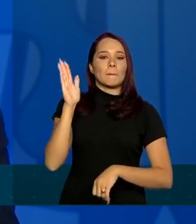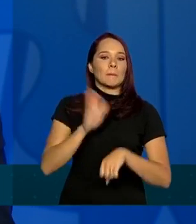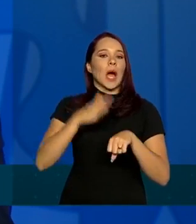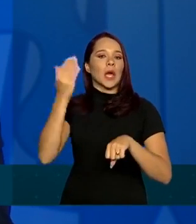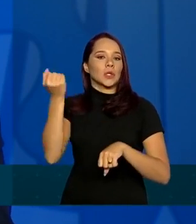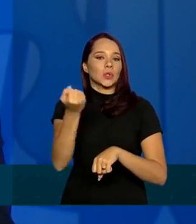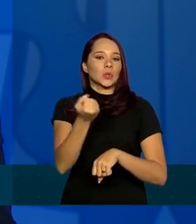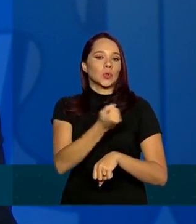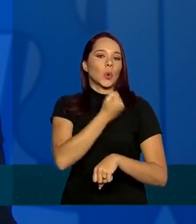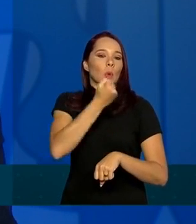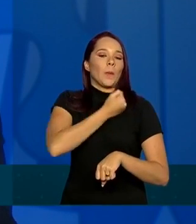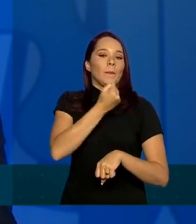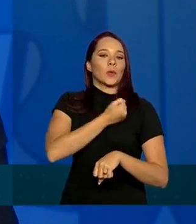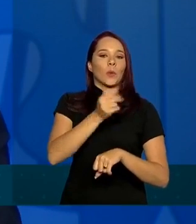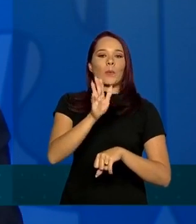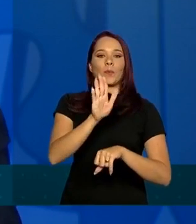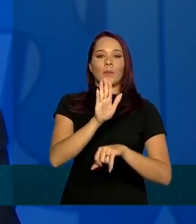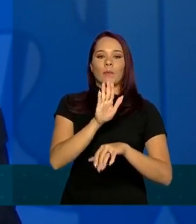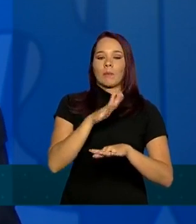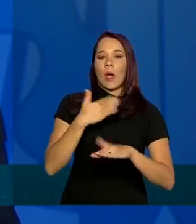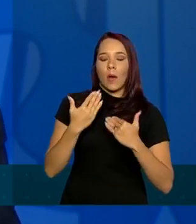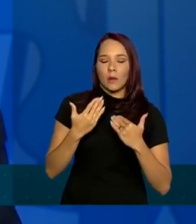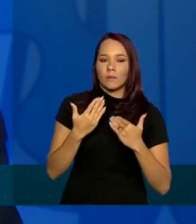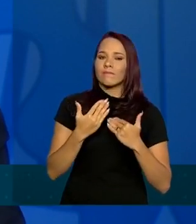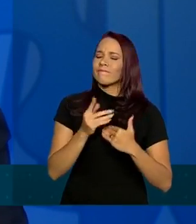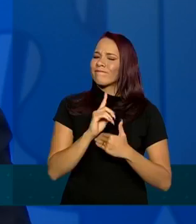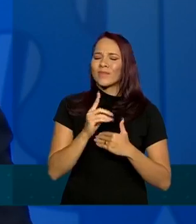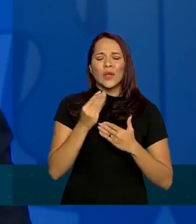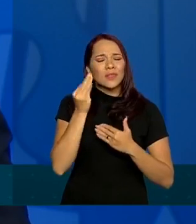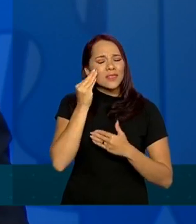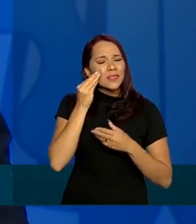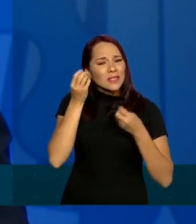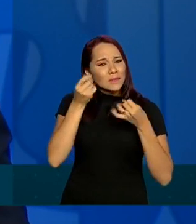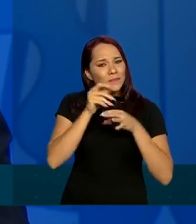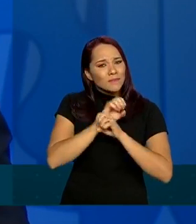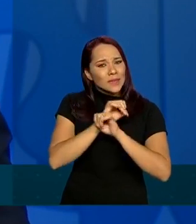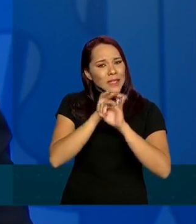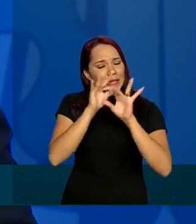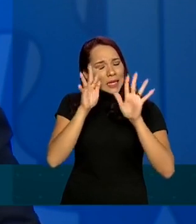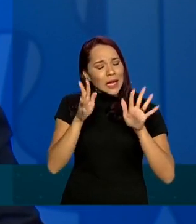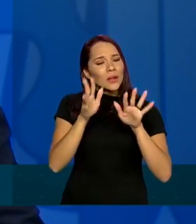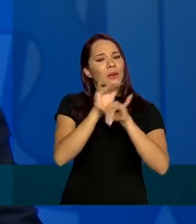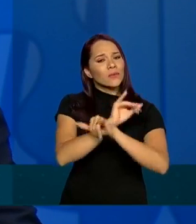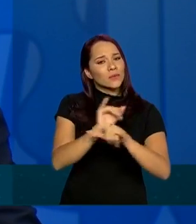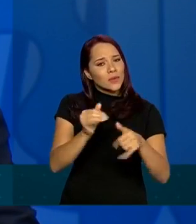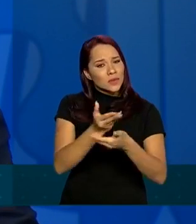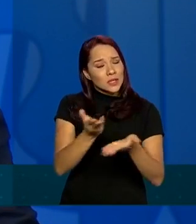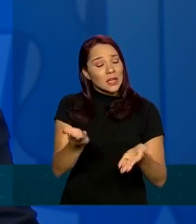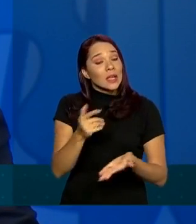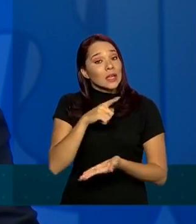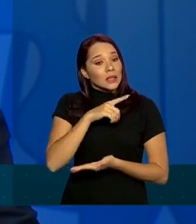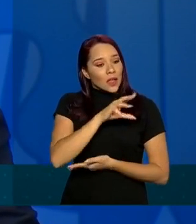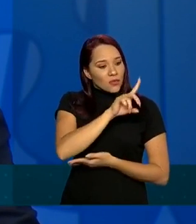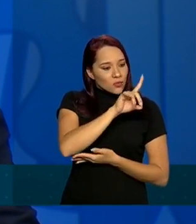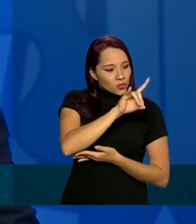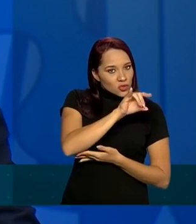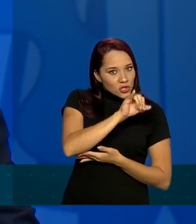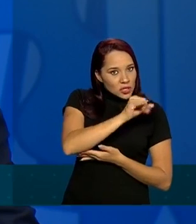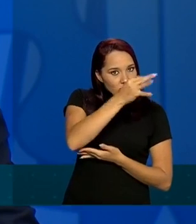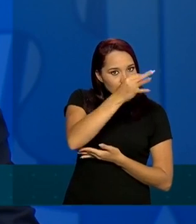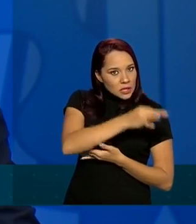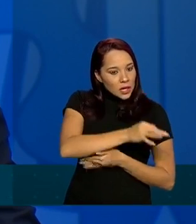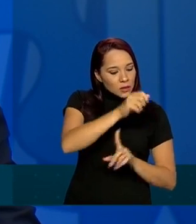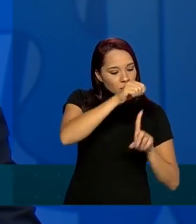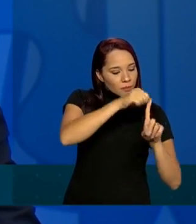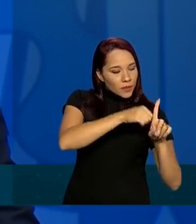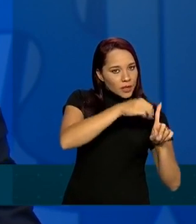índice o que eu eu tentei ser bem claro nas comunicações nós tivemos uma data específica que foi